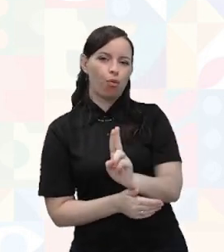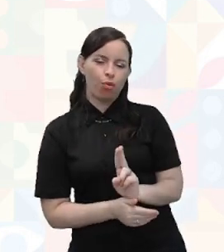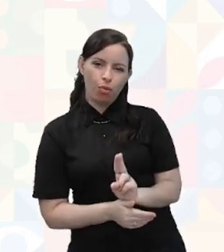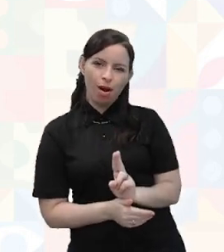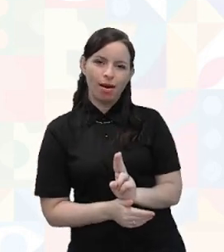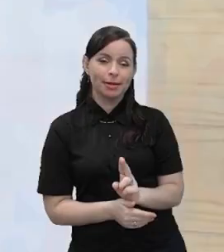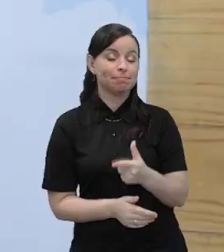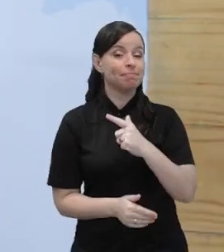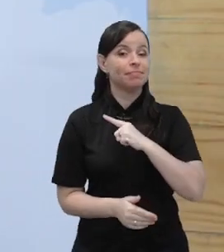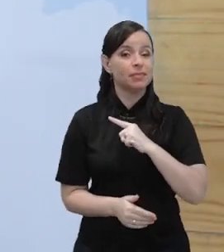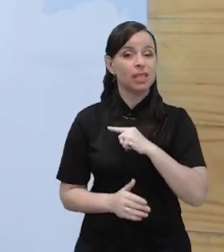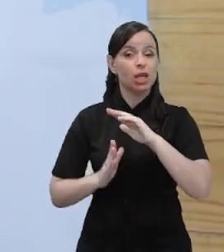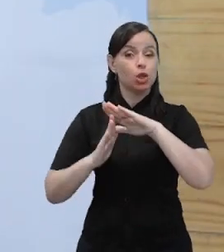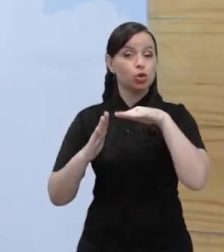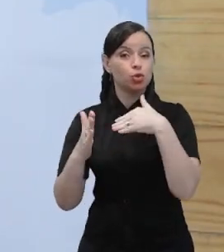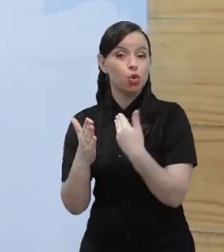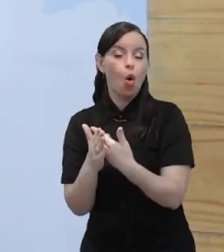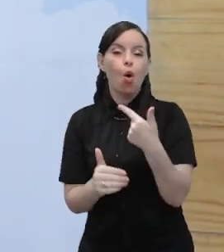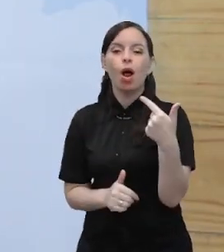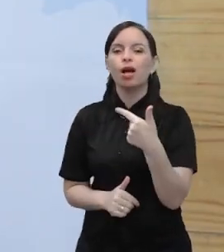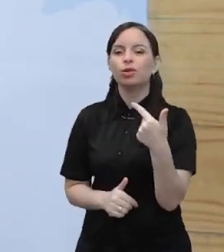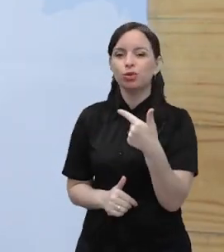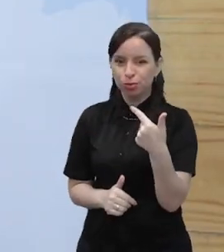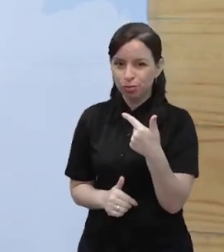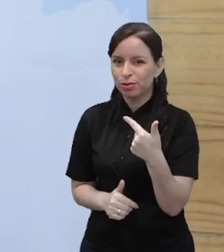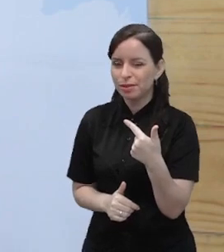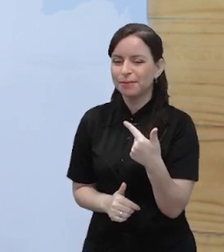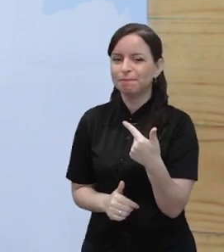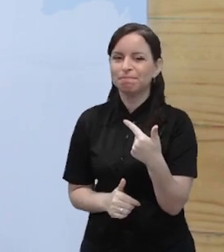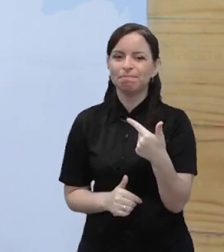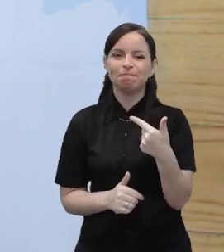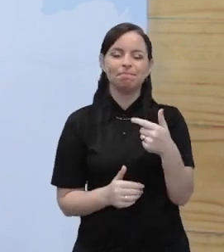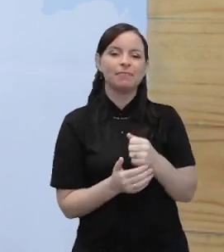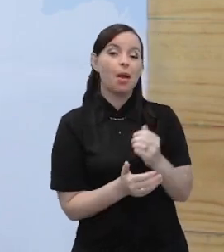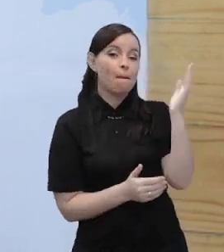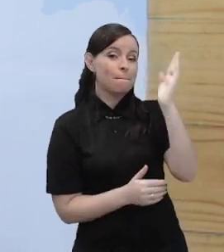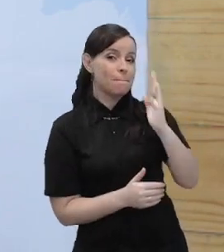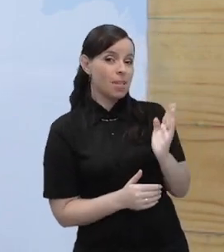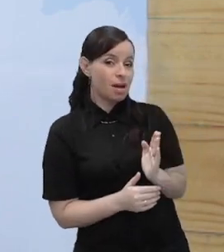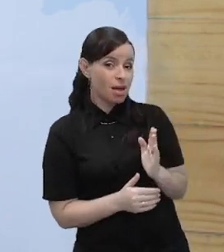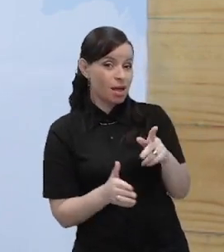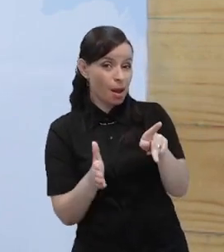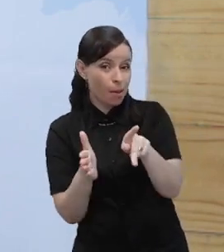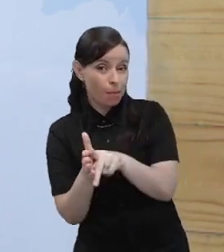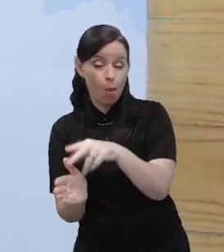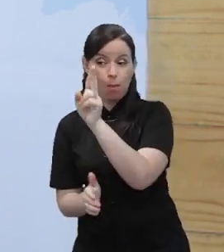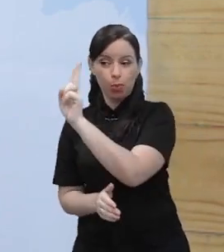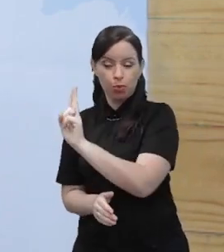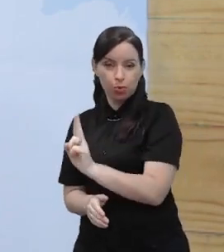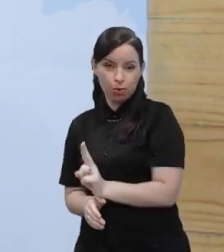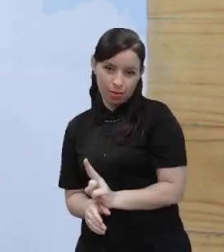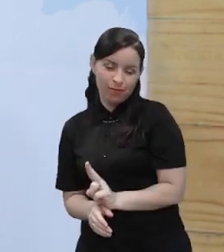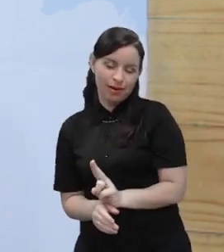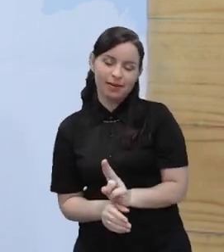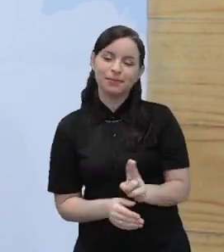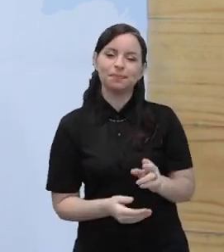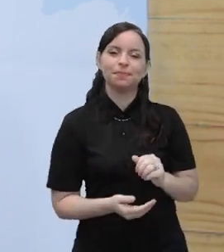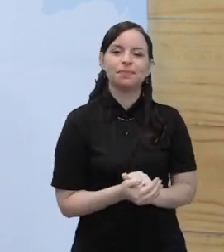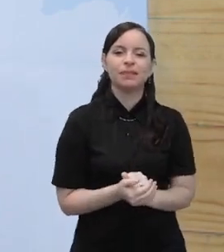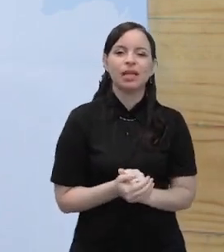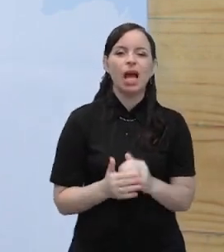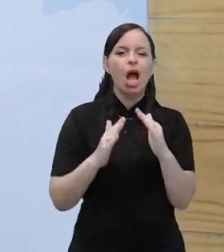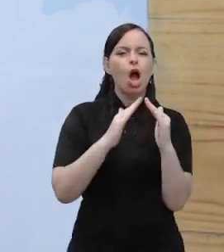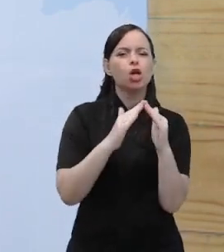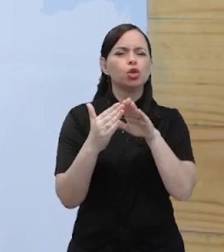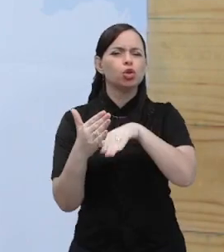escolas. Uma brasileira, a escola Liberato, e uma escola uruguaia, a escola 105. E essas duas